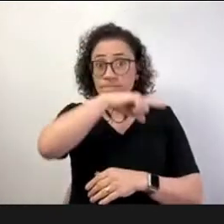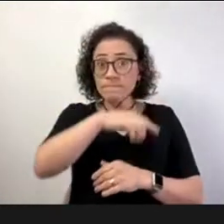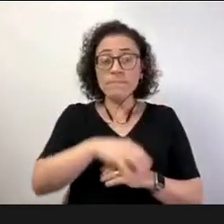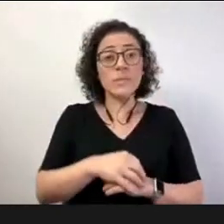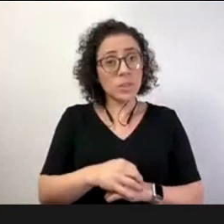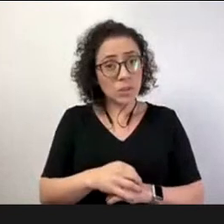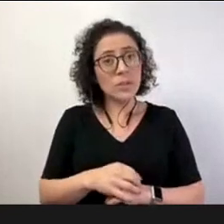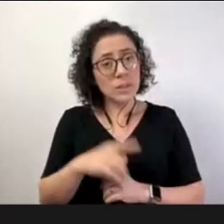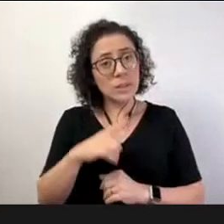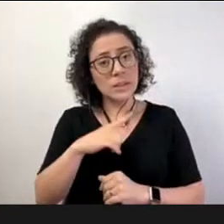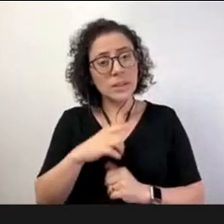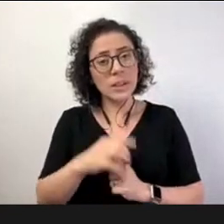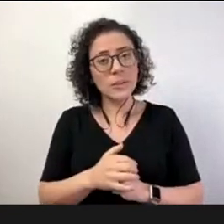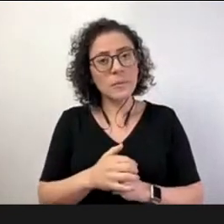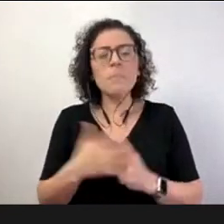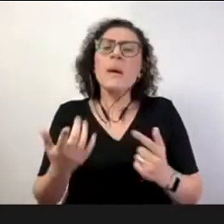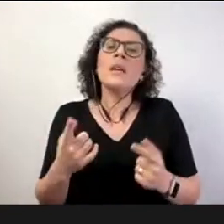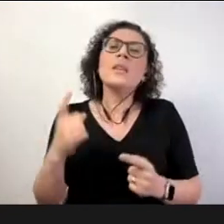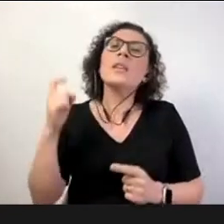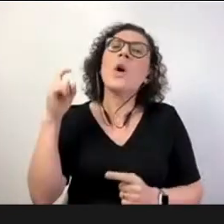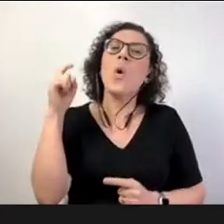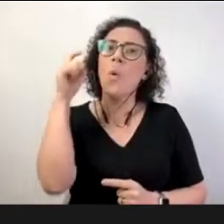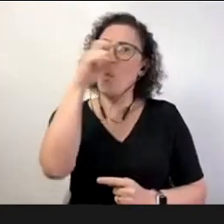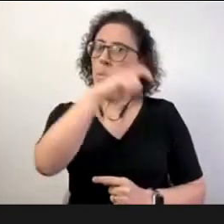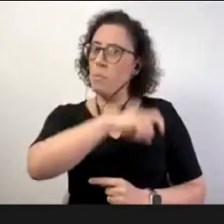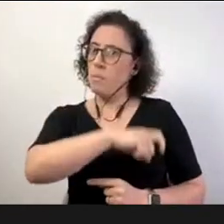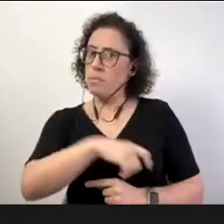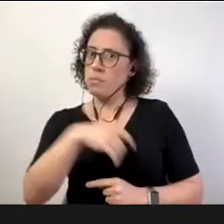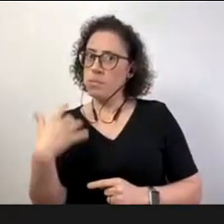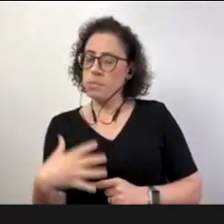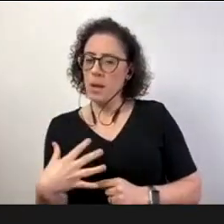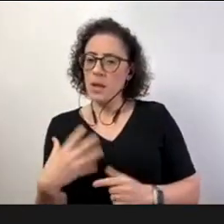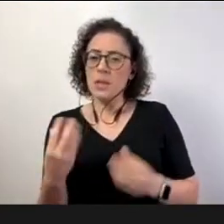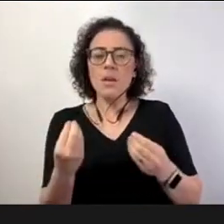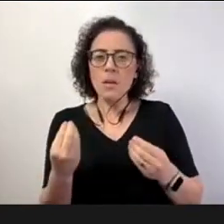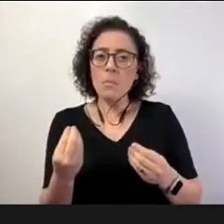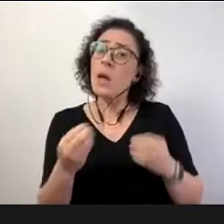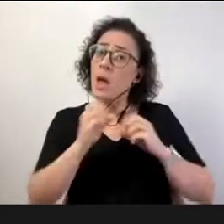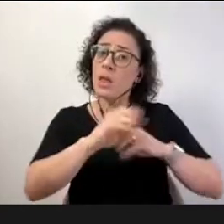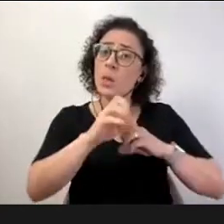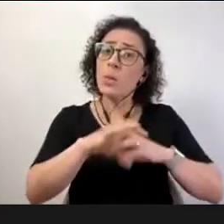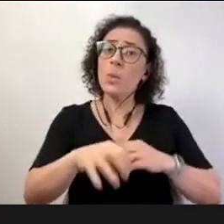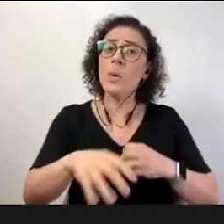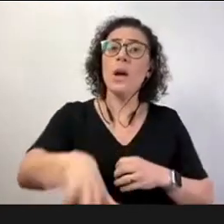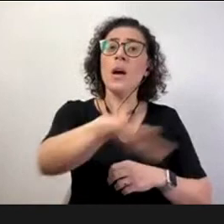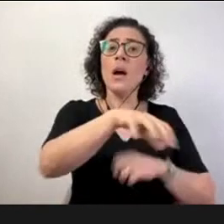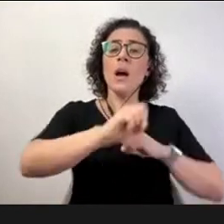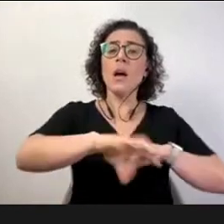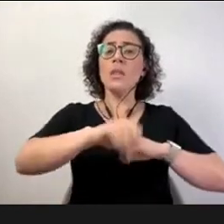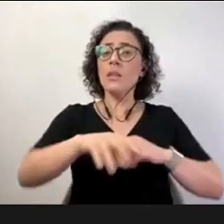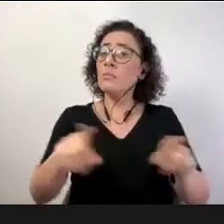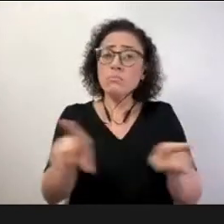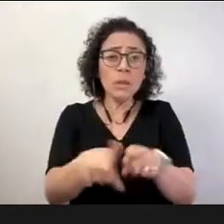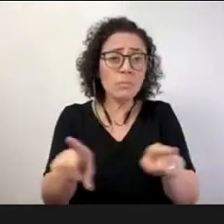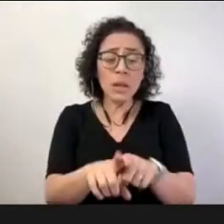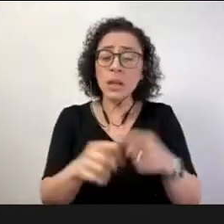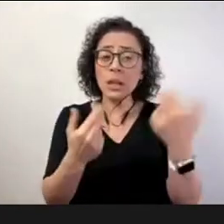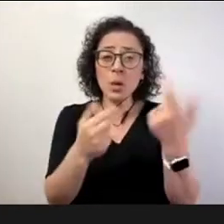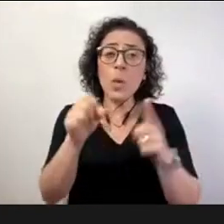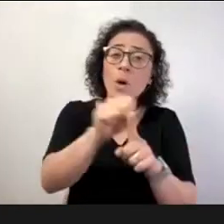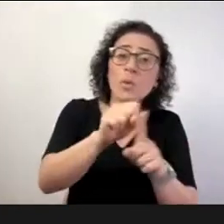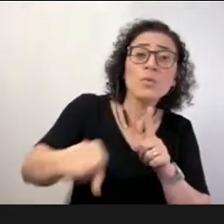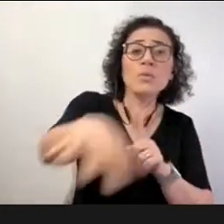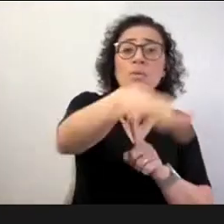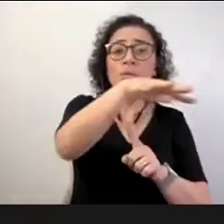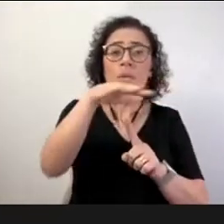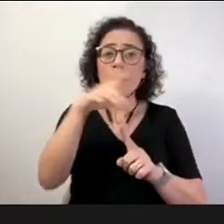implica que a educação também se torne mais complexa. Isto é, a educação e a sociedade têm como se fosse um contrato